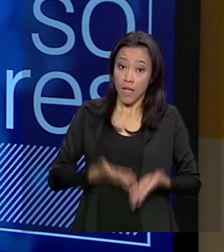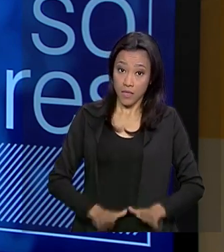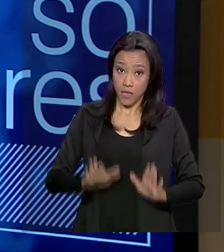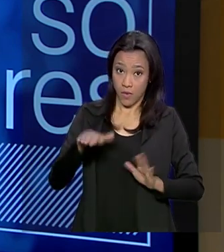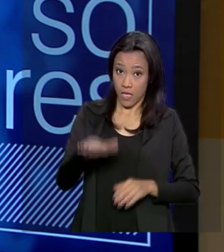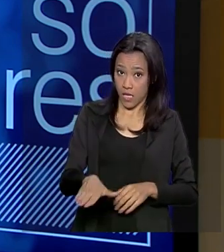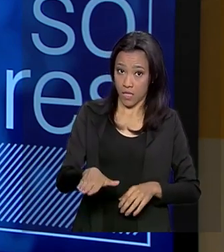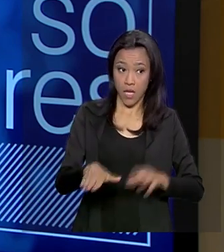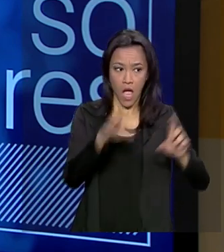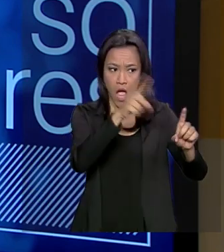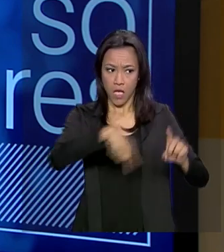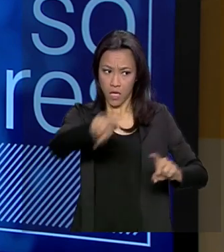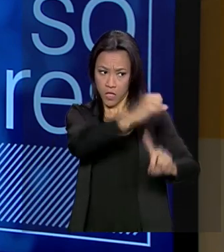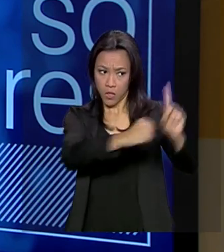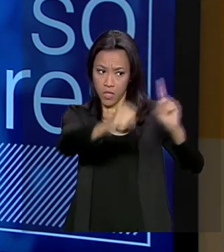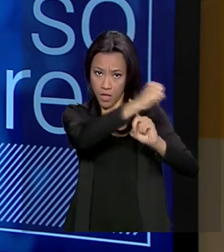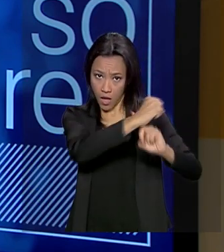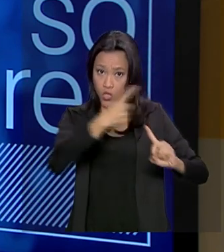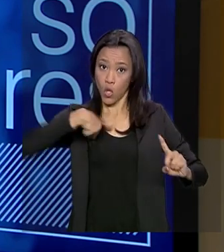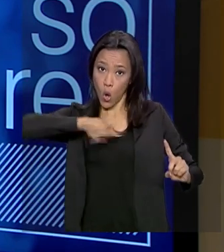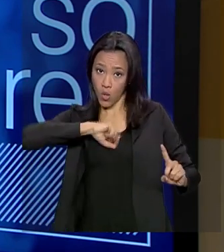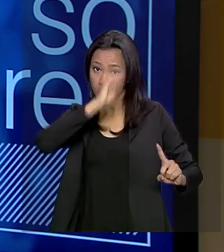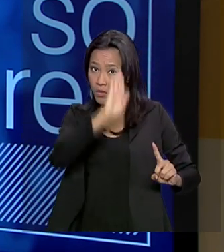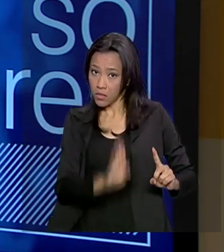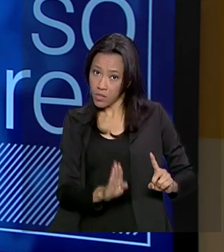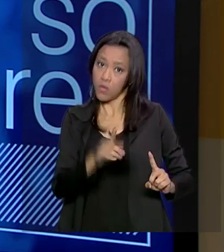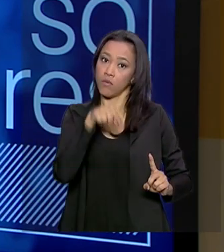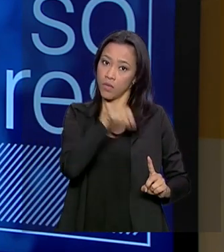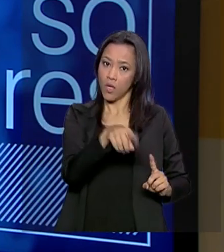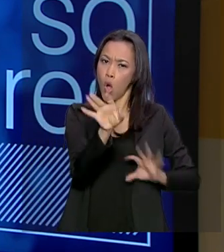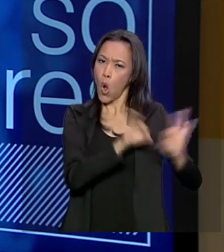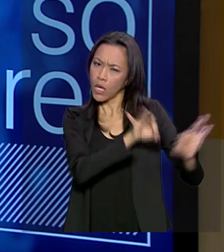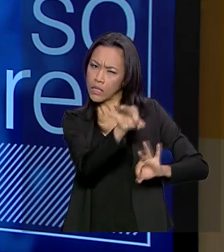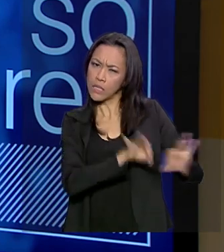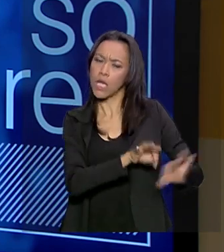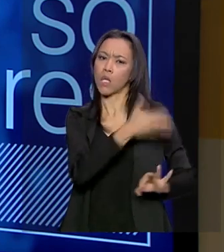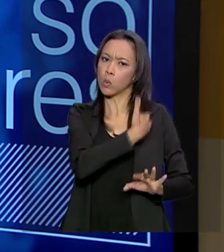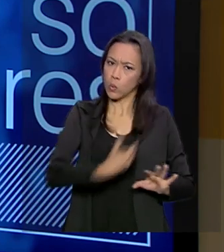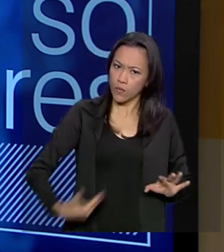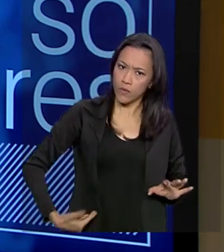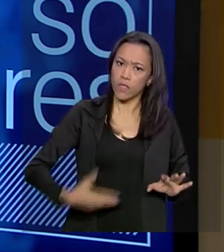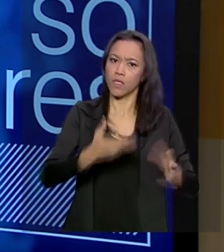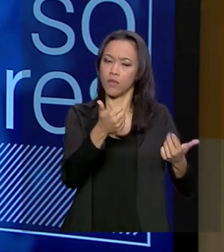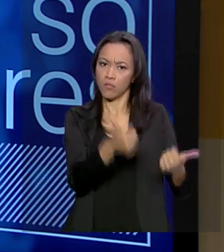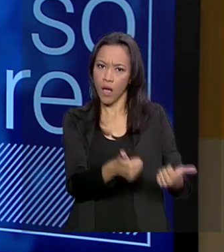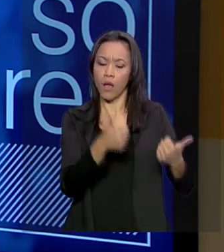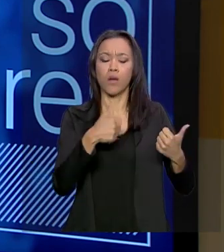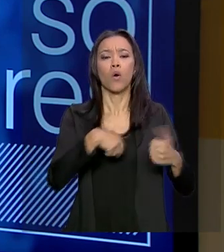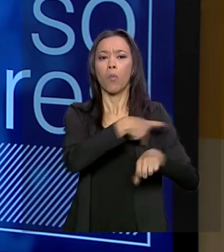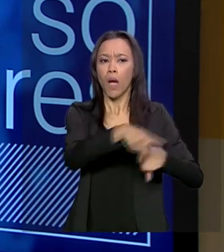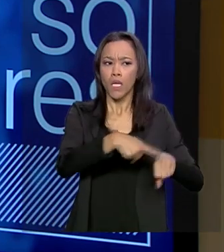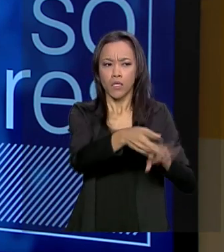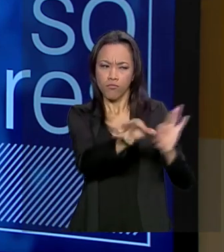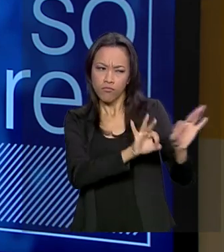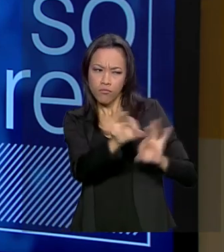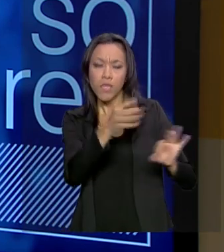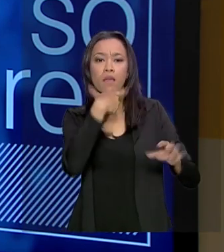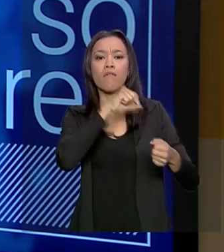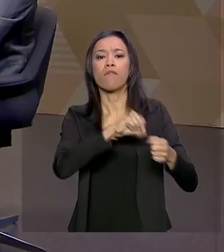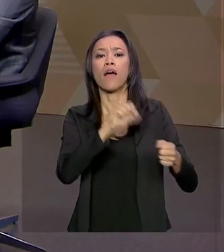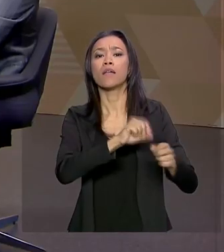A sociedade, nós brasileiros, através de um Estado, organizados na forma do Estado, porque o Estado em si não faz nada, quem faz são as pessoas.